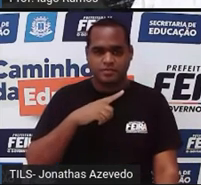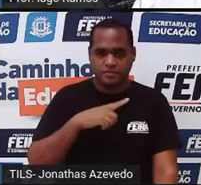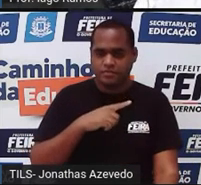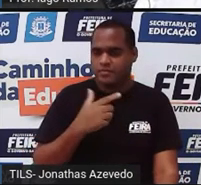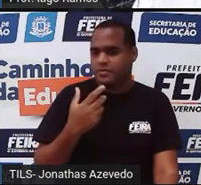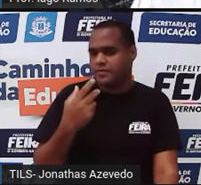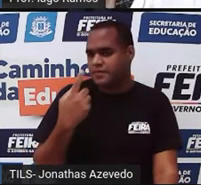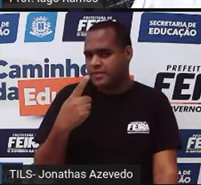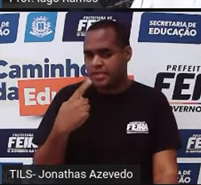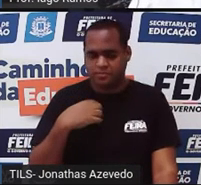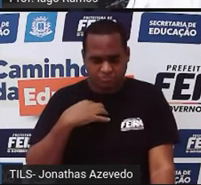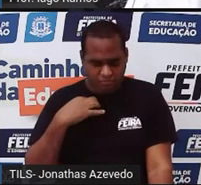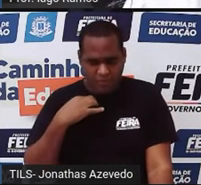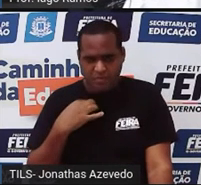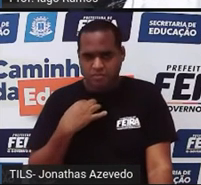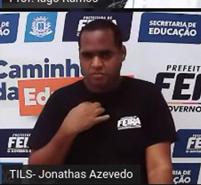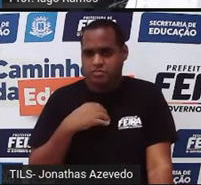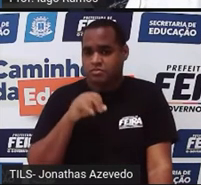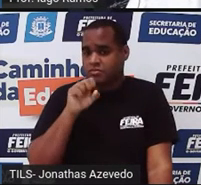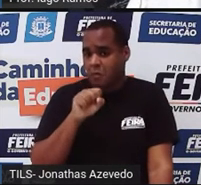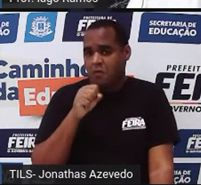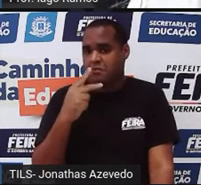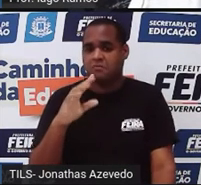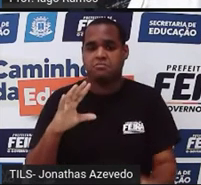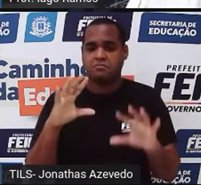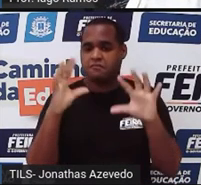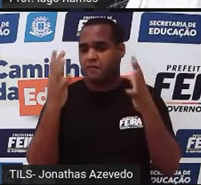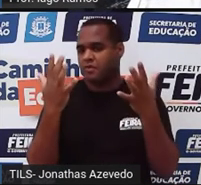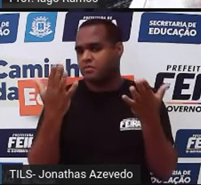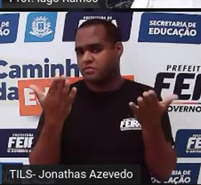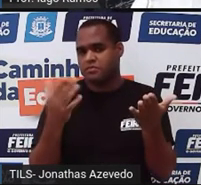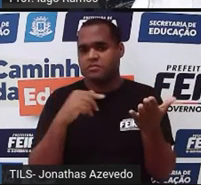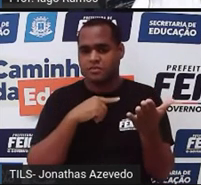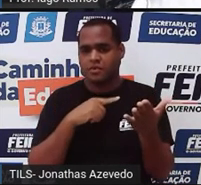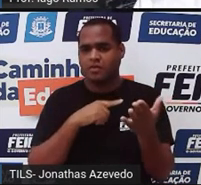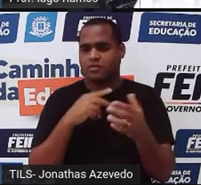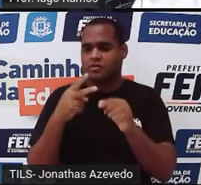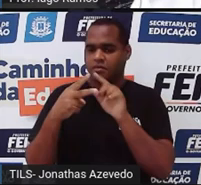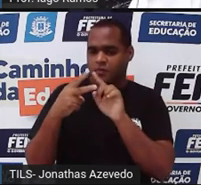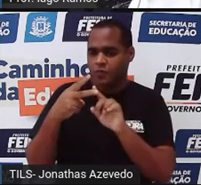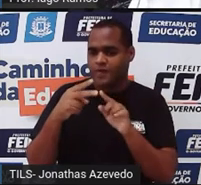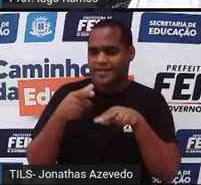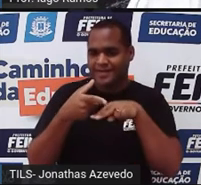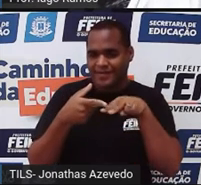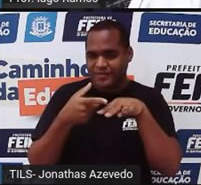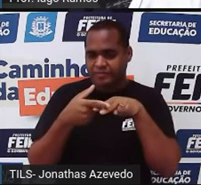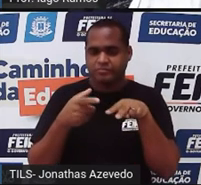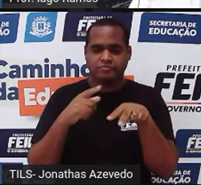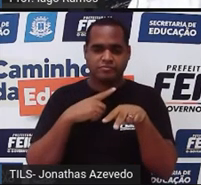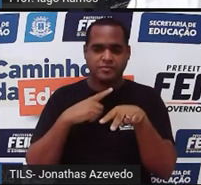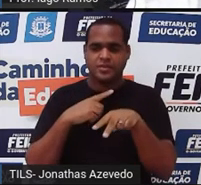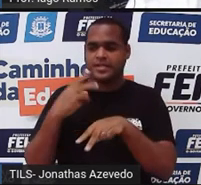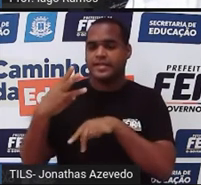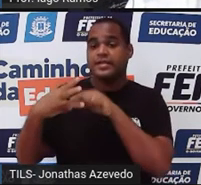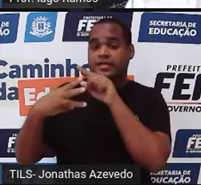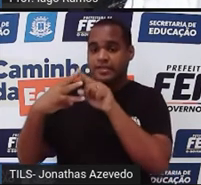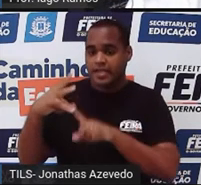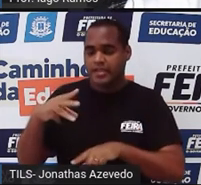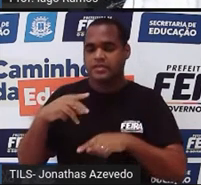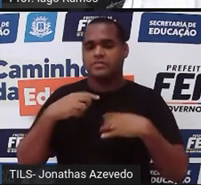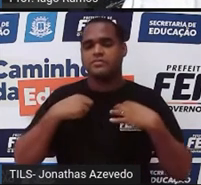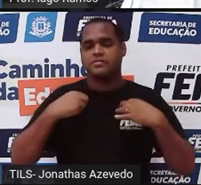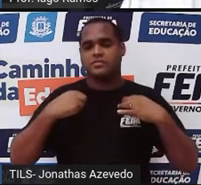uma roupa para poder ir para essa festa, sendo que você tem duas calças, duas opções de calça e três opções de